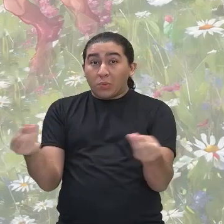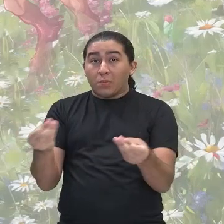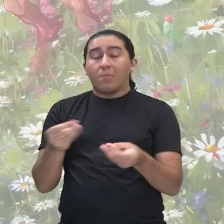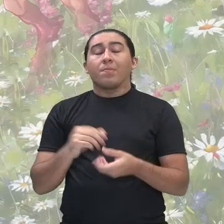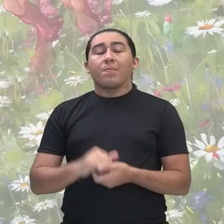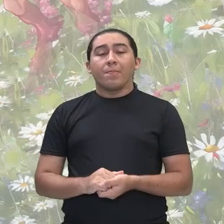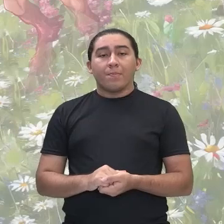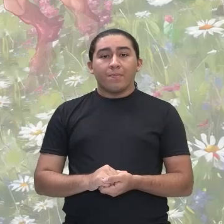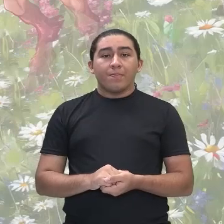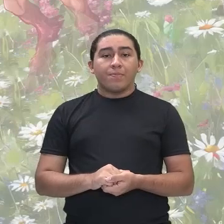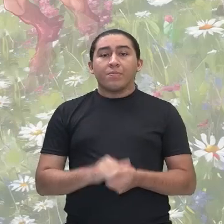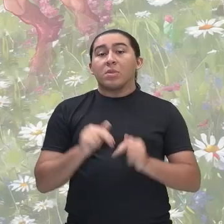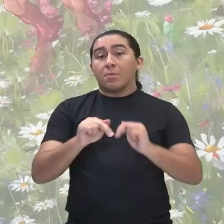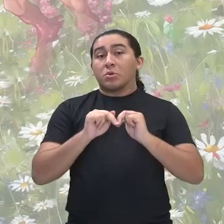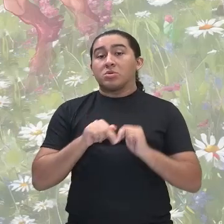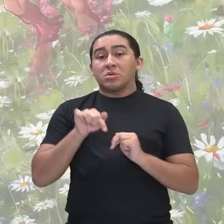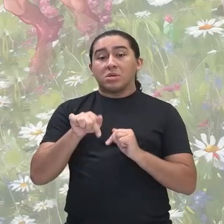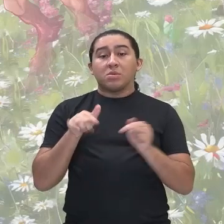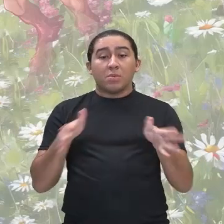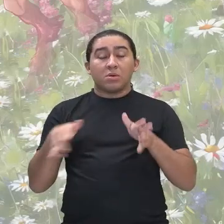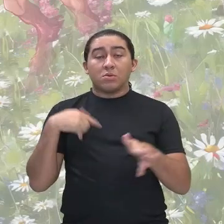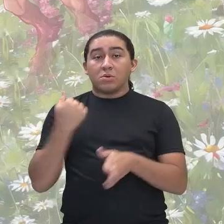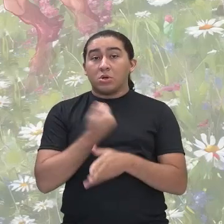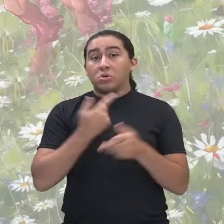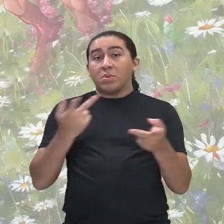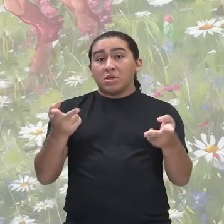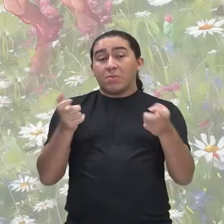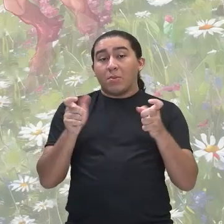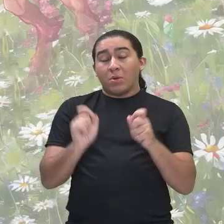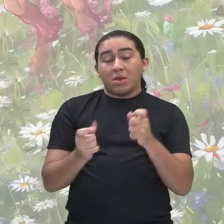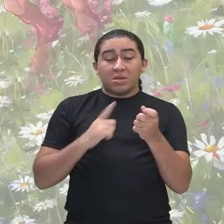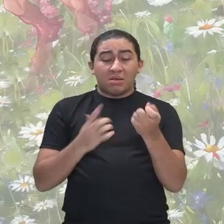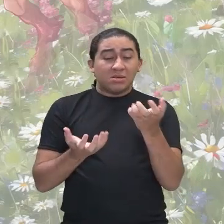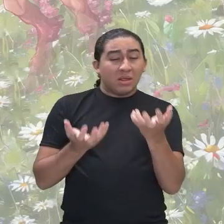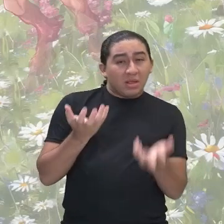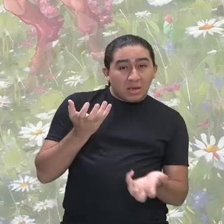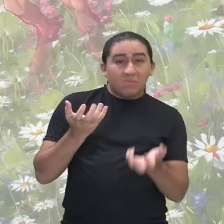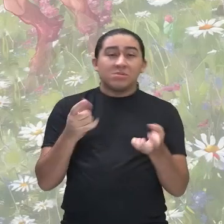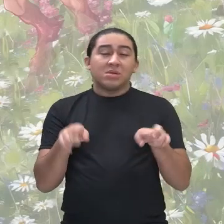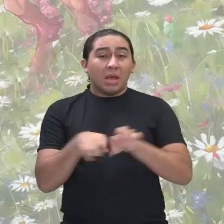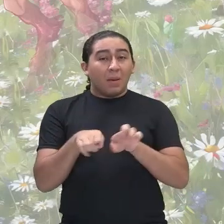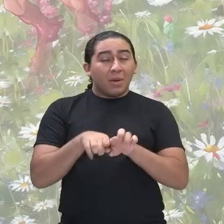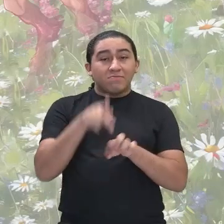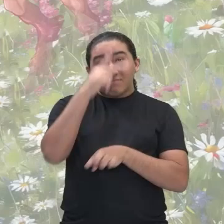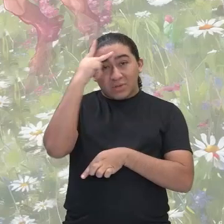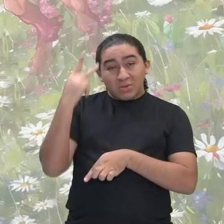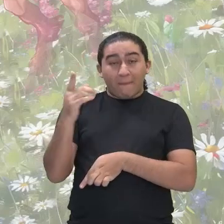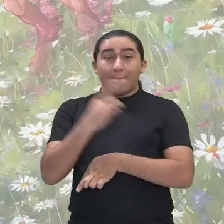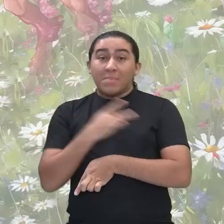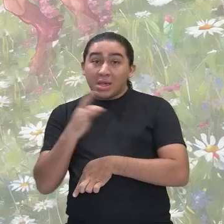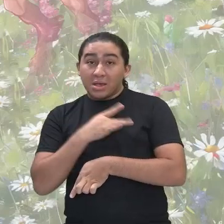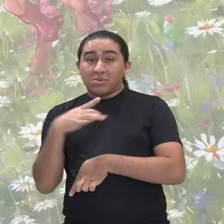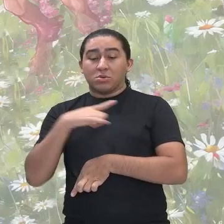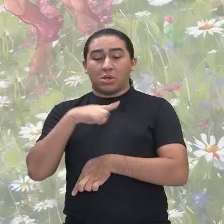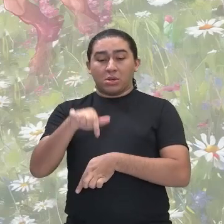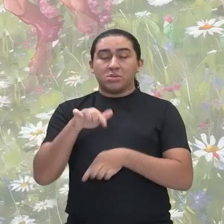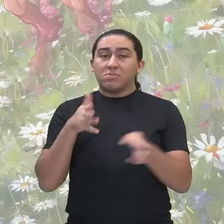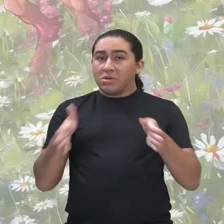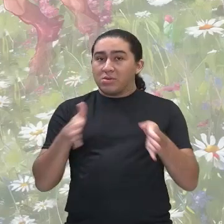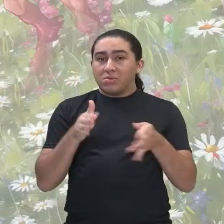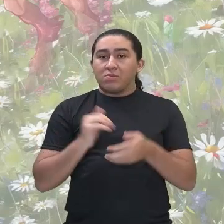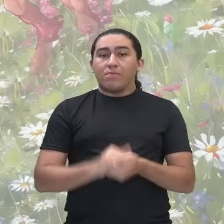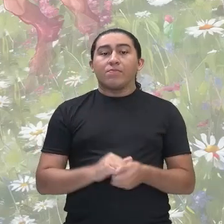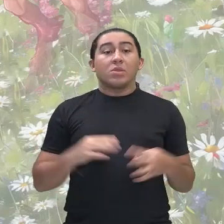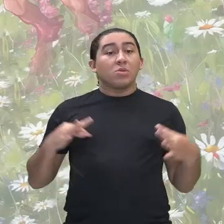Então, nesse período, nós podemos perceber o desequilíbrio, a insegurança das pessoas que viviam esse período. Tudo